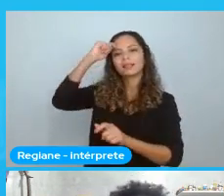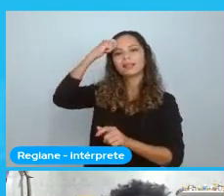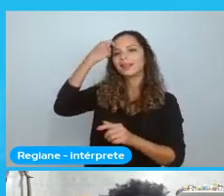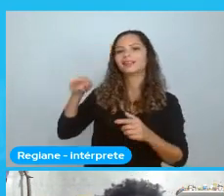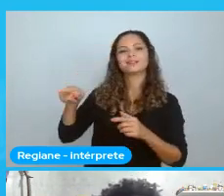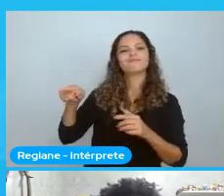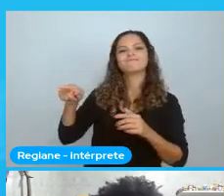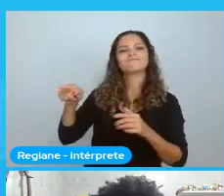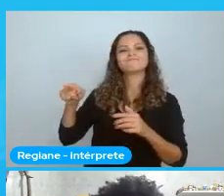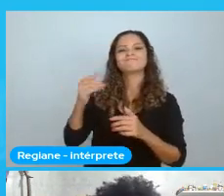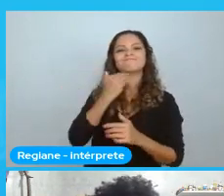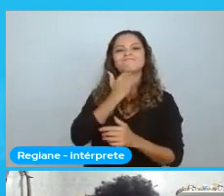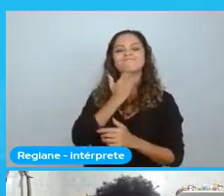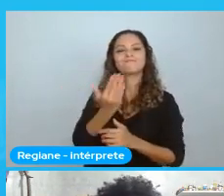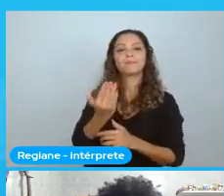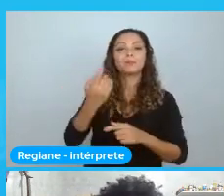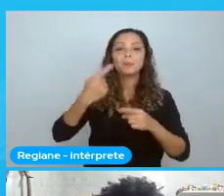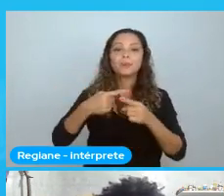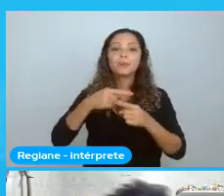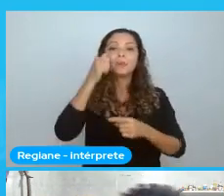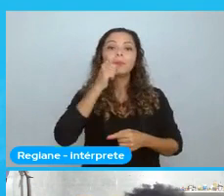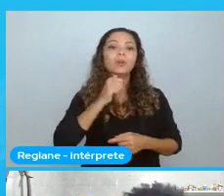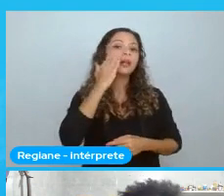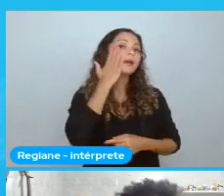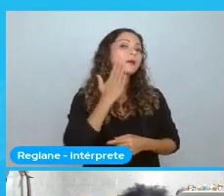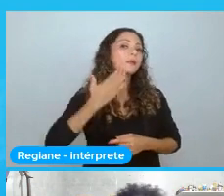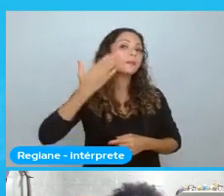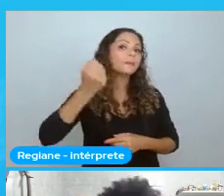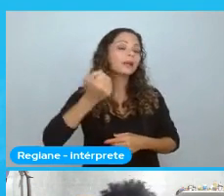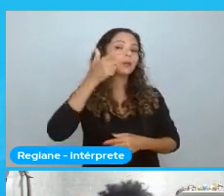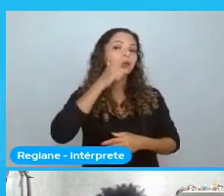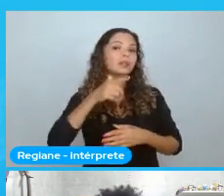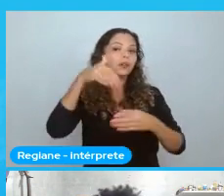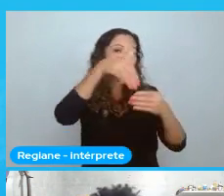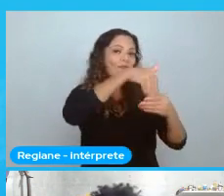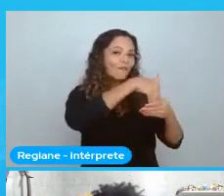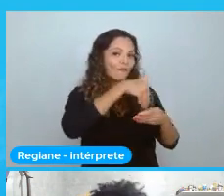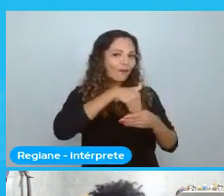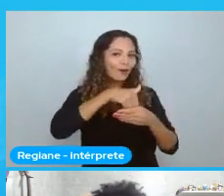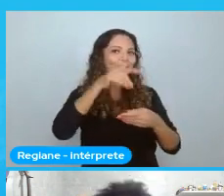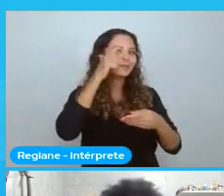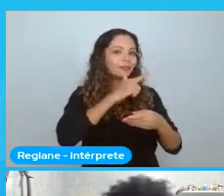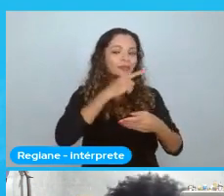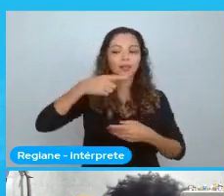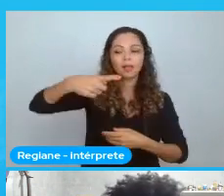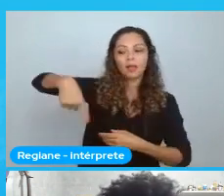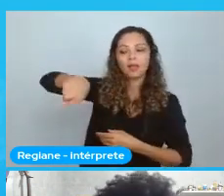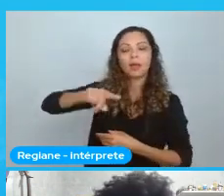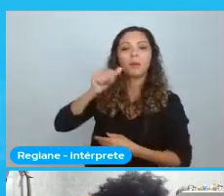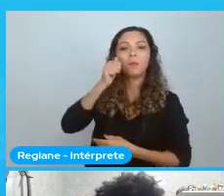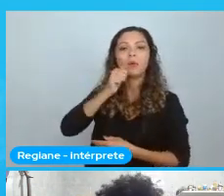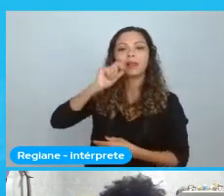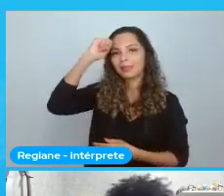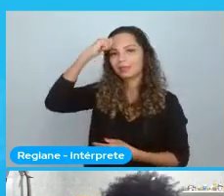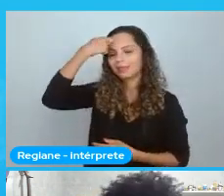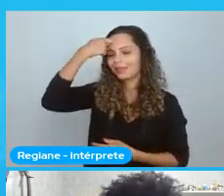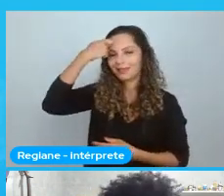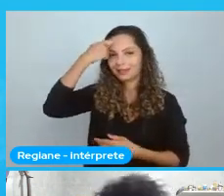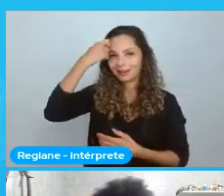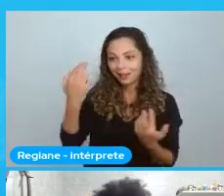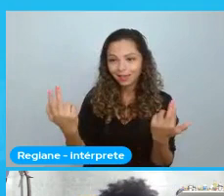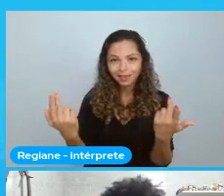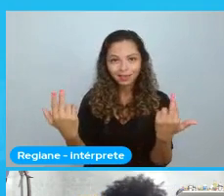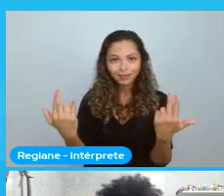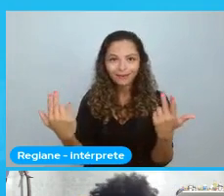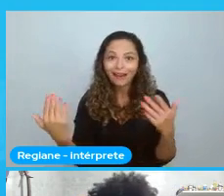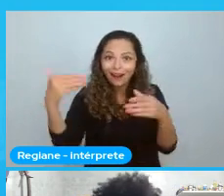Elas conseguiram. O direito de voto. As mulheres negras. Continuaram. Sem ter o direito de voto. Isso você pode ver. Historicamente. Em um livro. Que é muito bom.